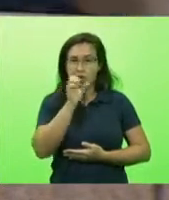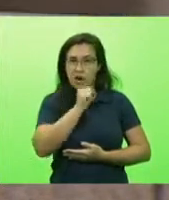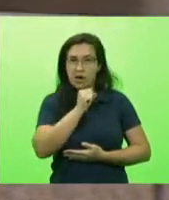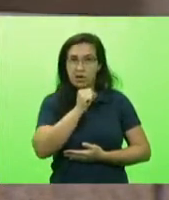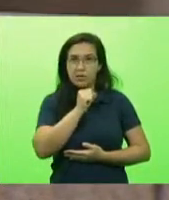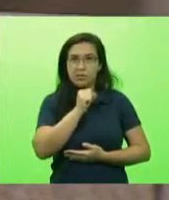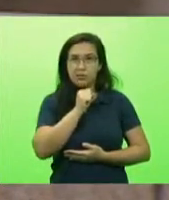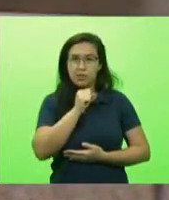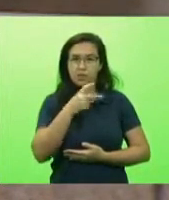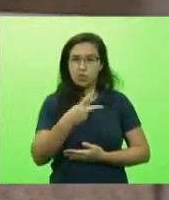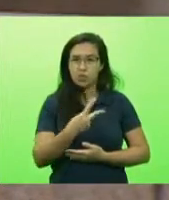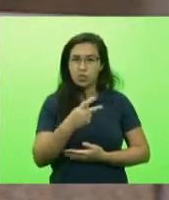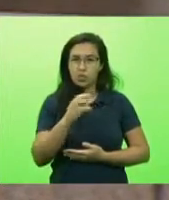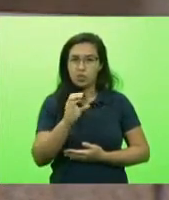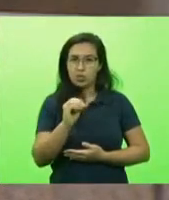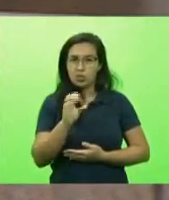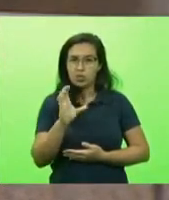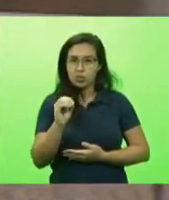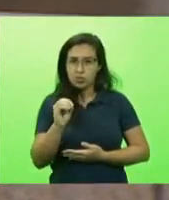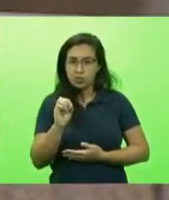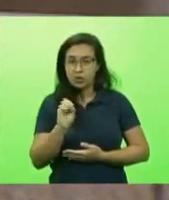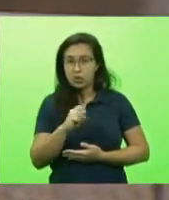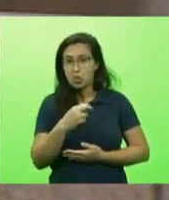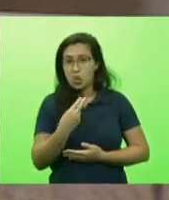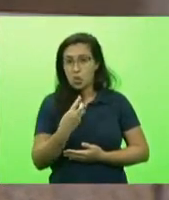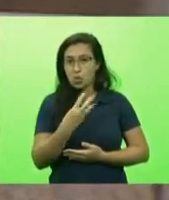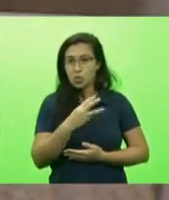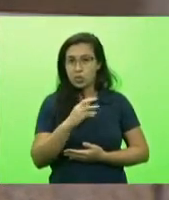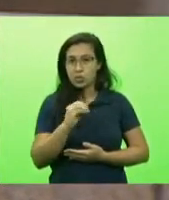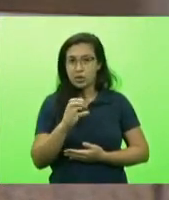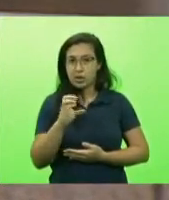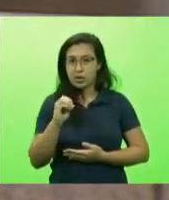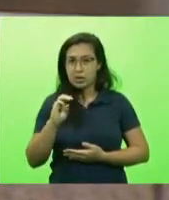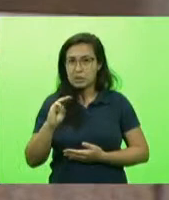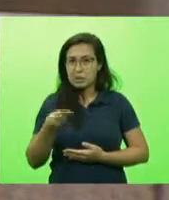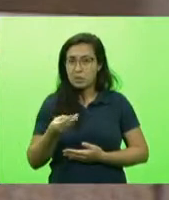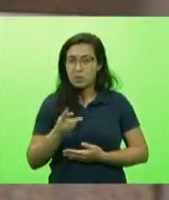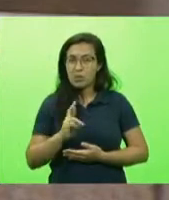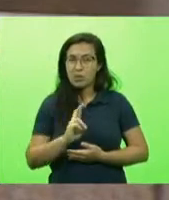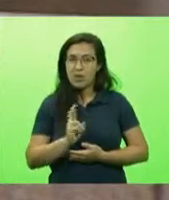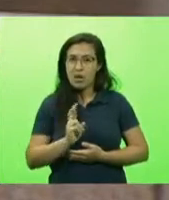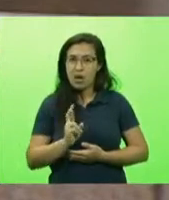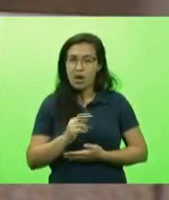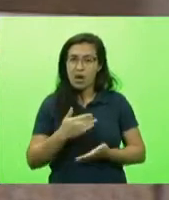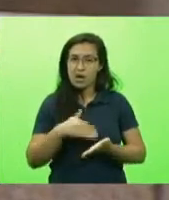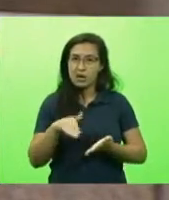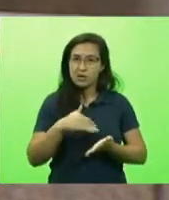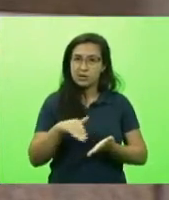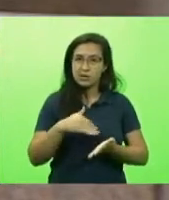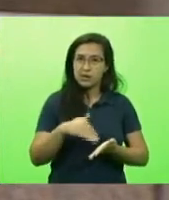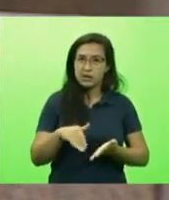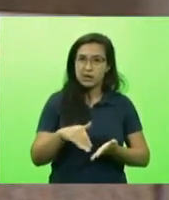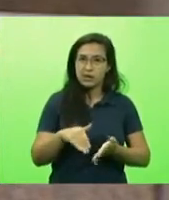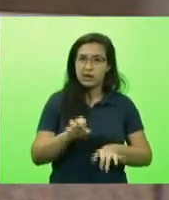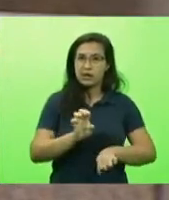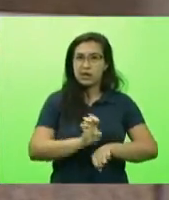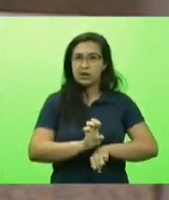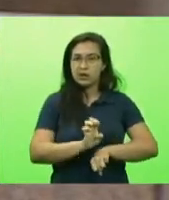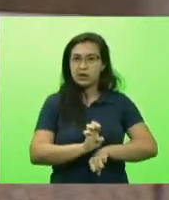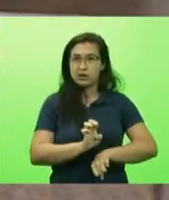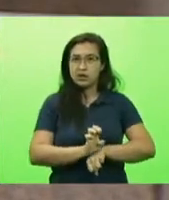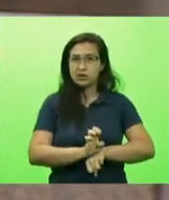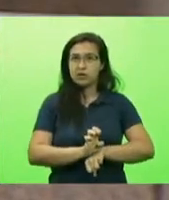de duzentos ou talvez trezentos milhões de reais da secretaria estadual do tesouro